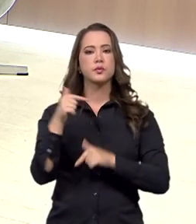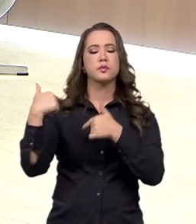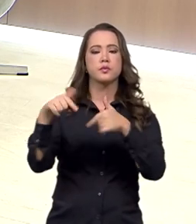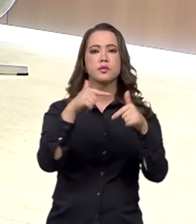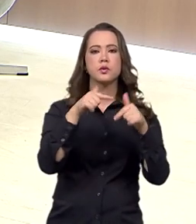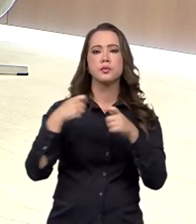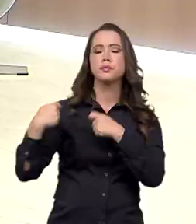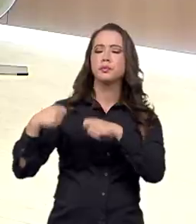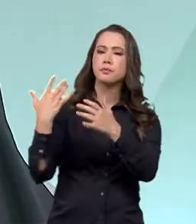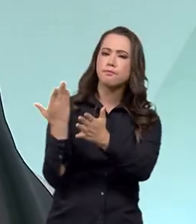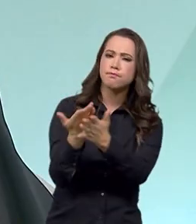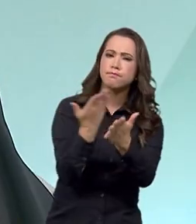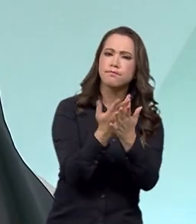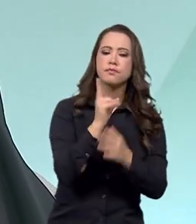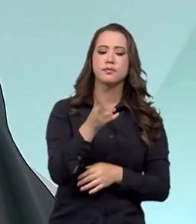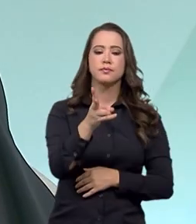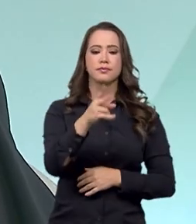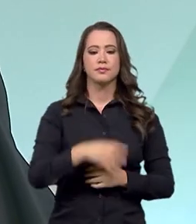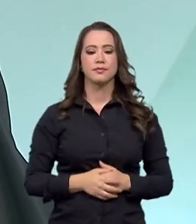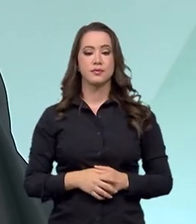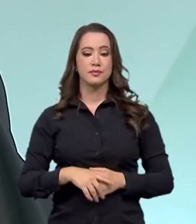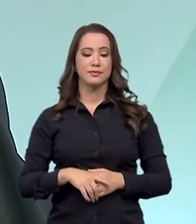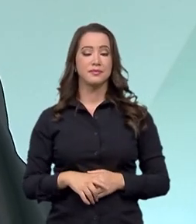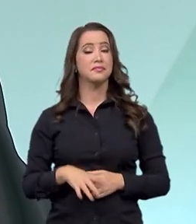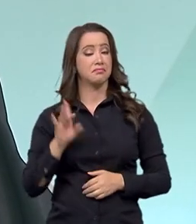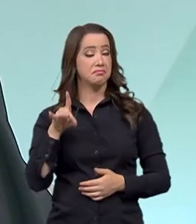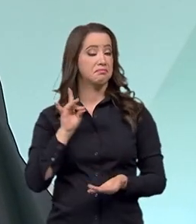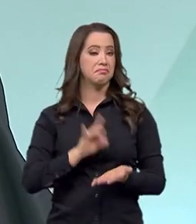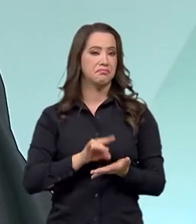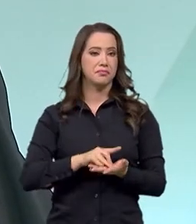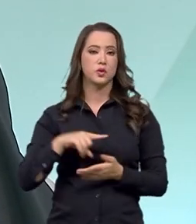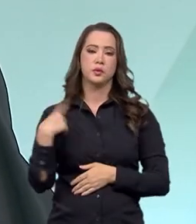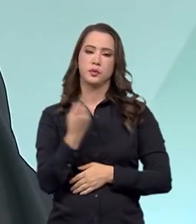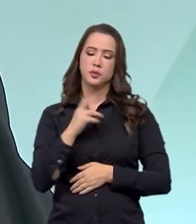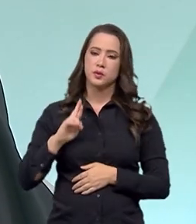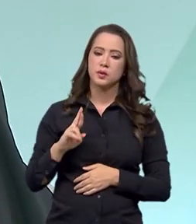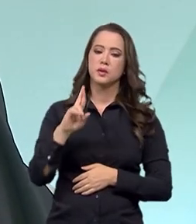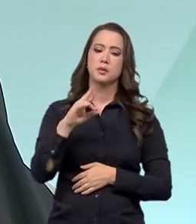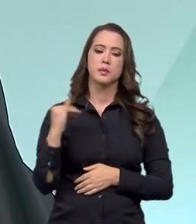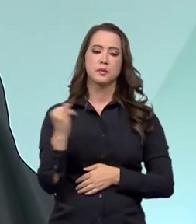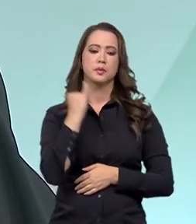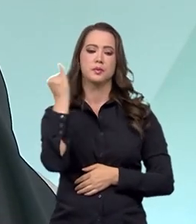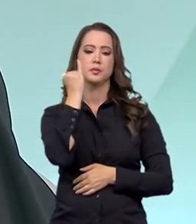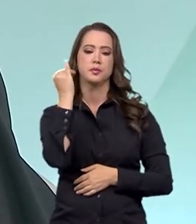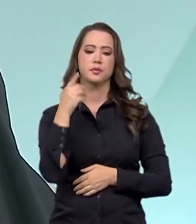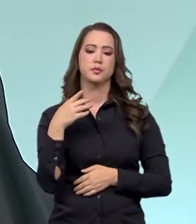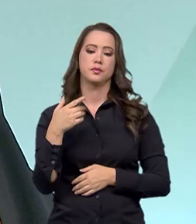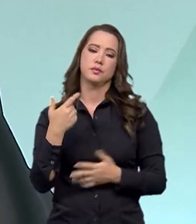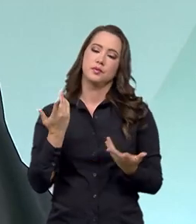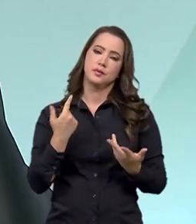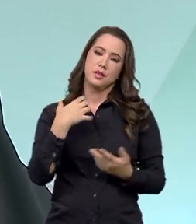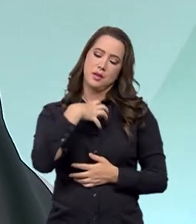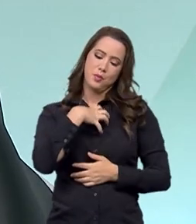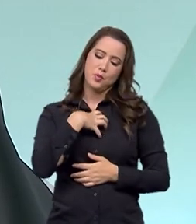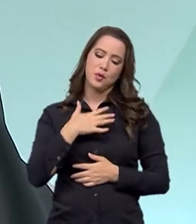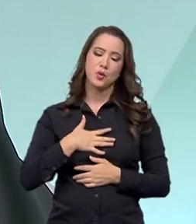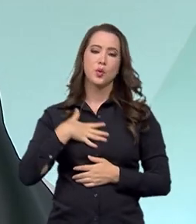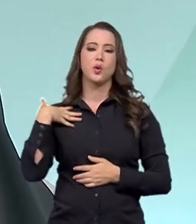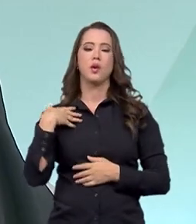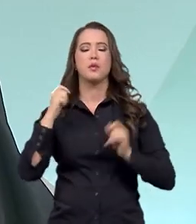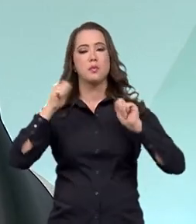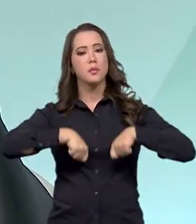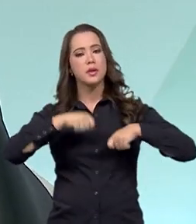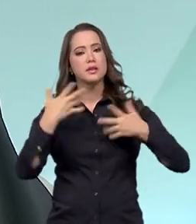maratona, na verdade, né? Com certeza. Nossa responsabilidade é muito grande, Paulo, e eu me sinto honrada em